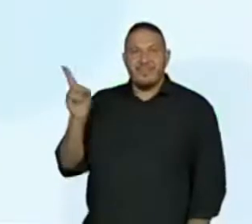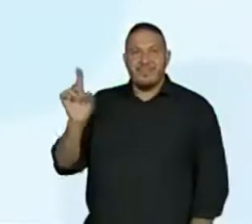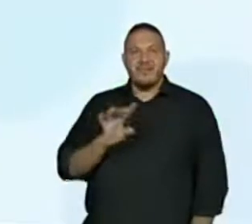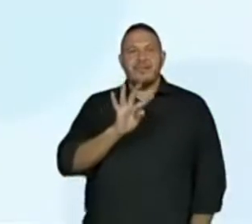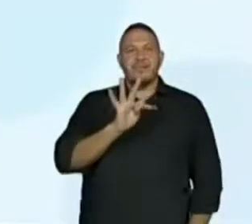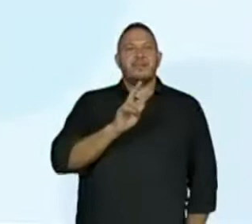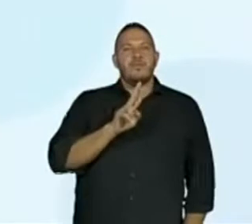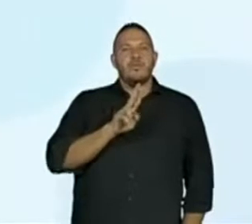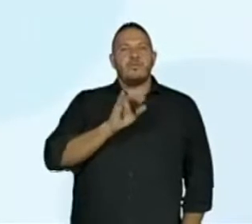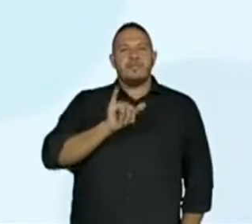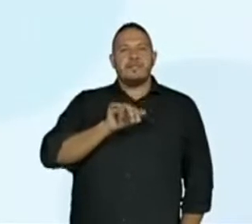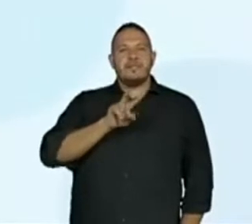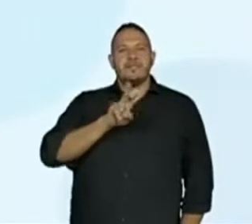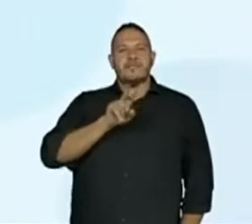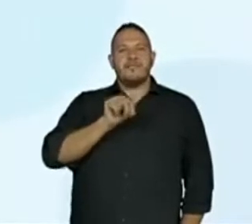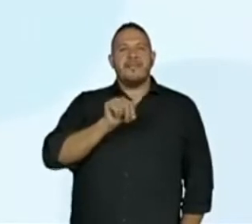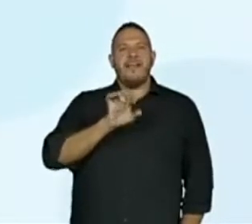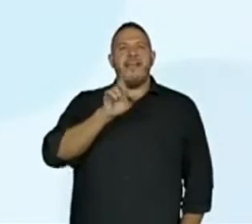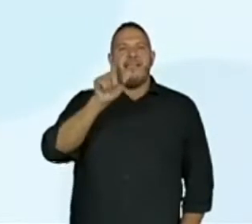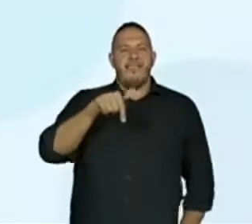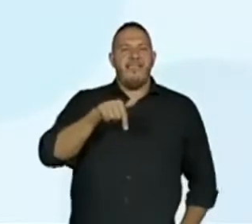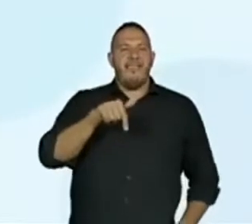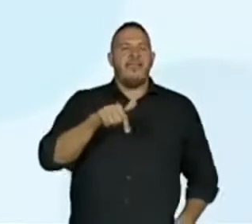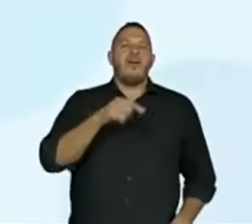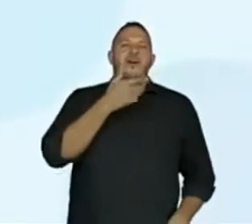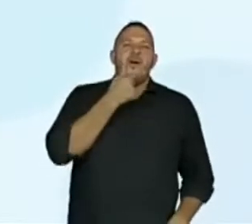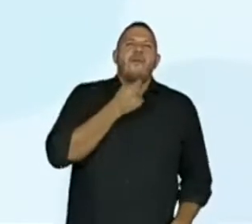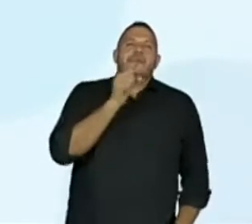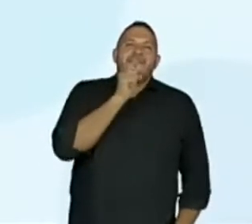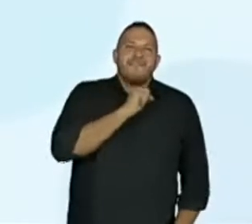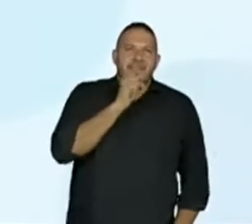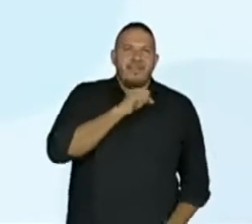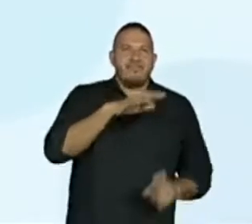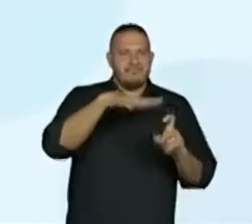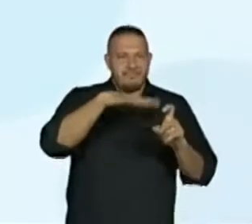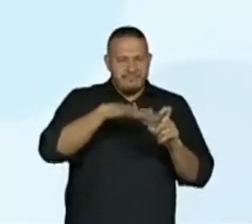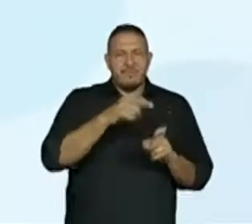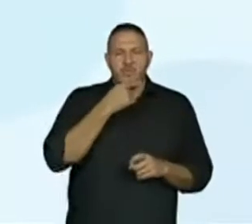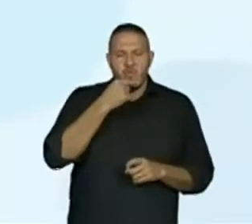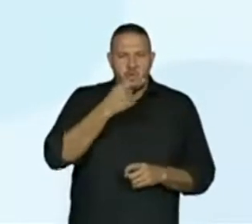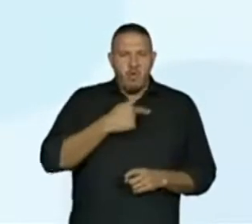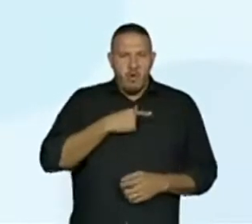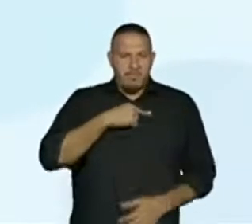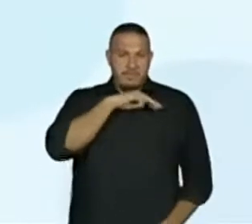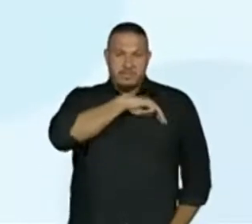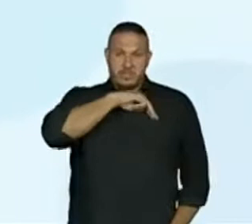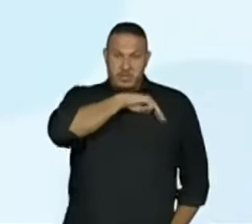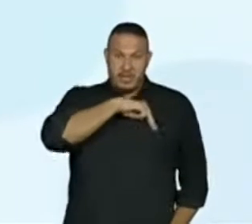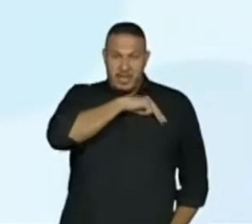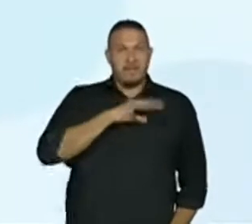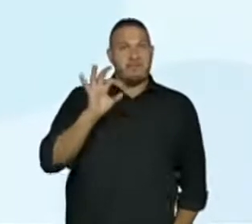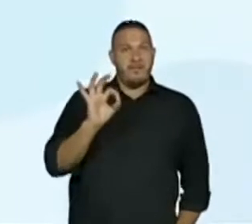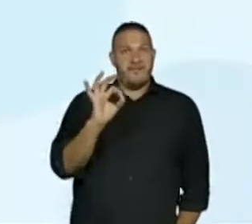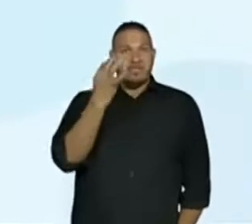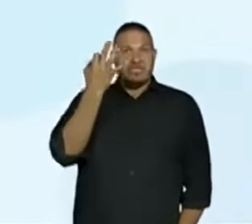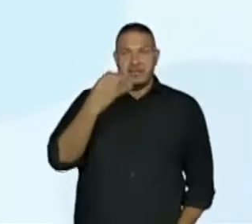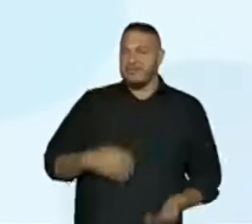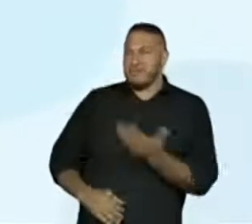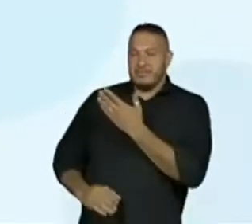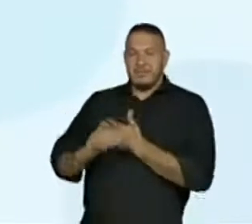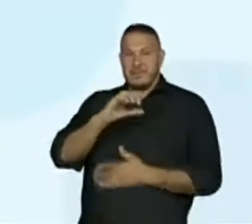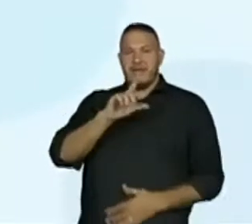homem velho mito o missionário francês claude abdeville